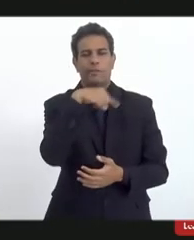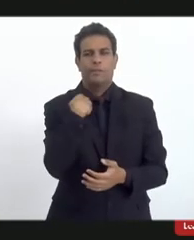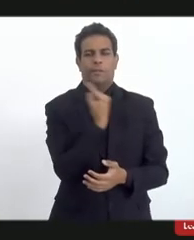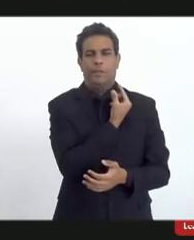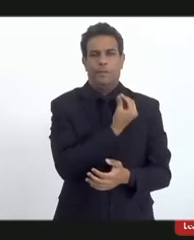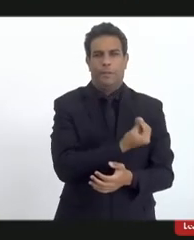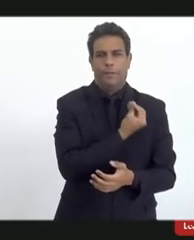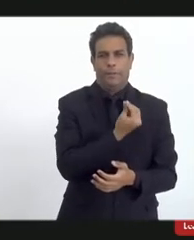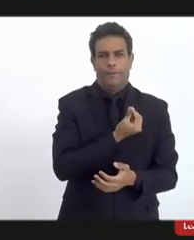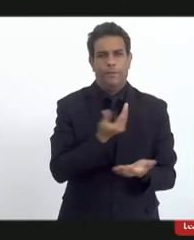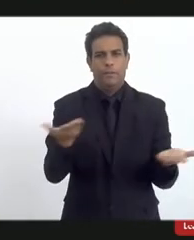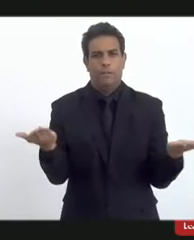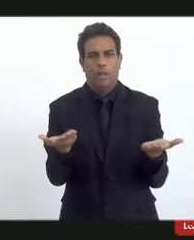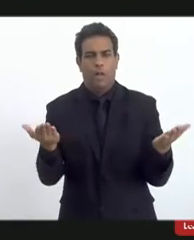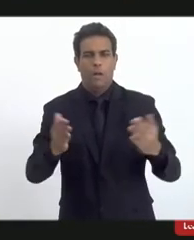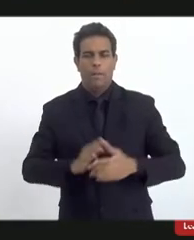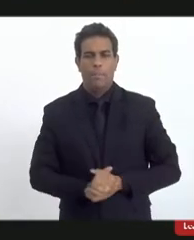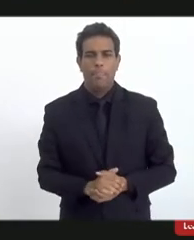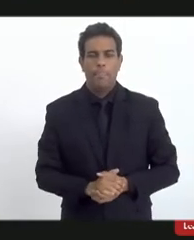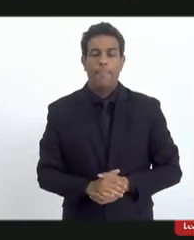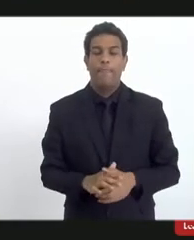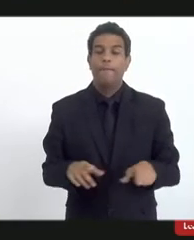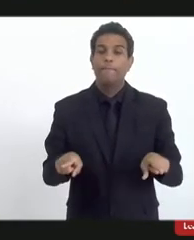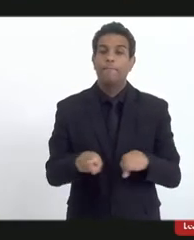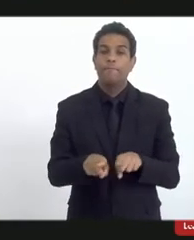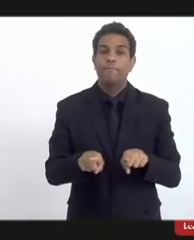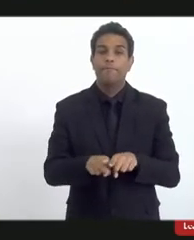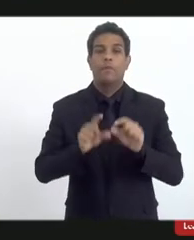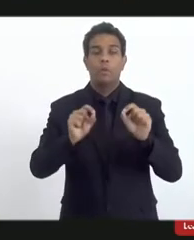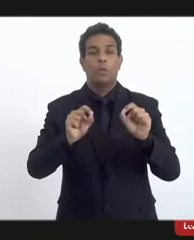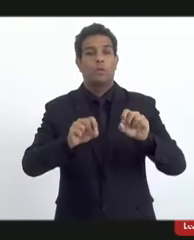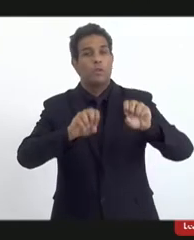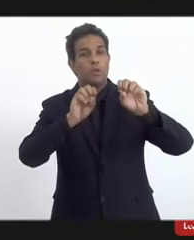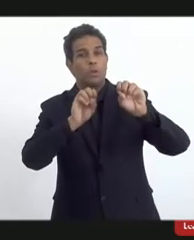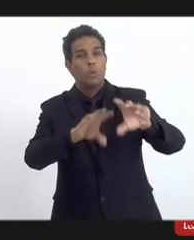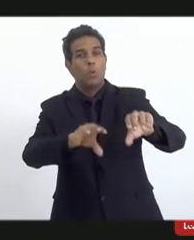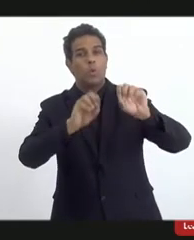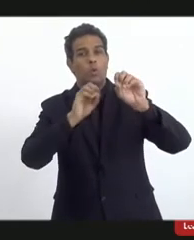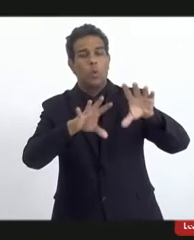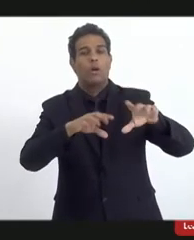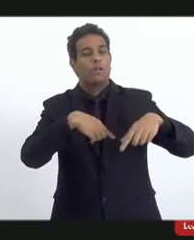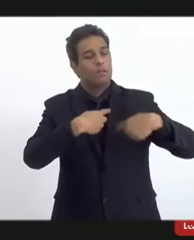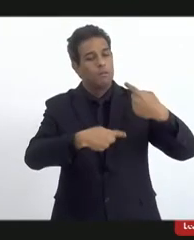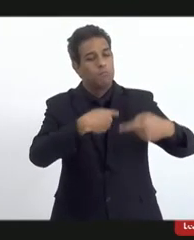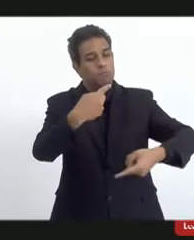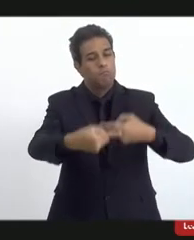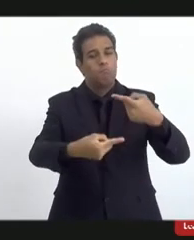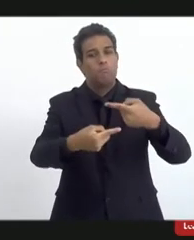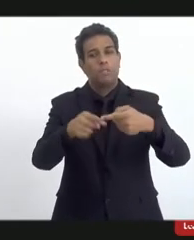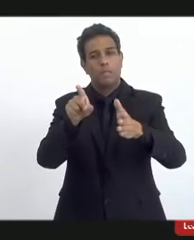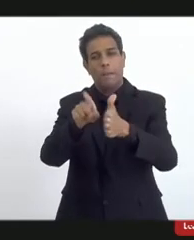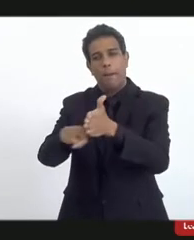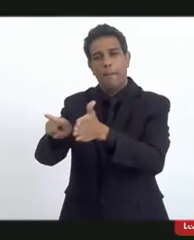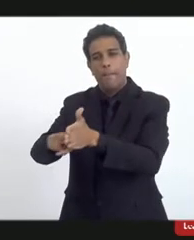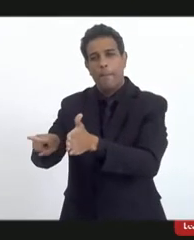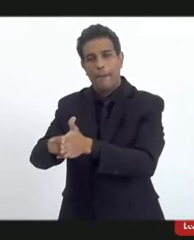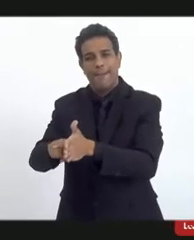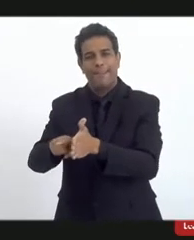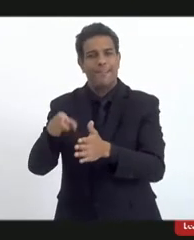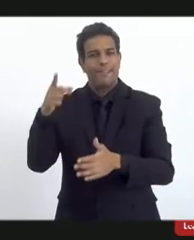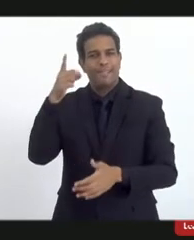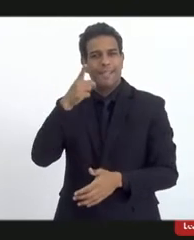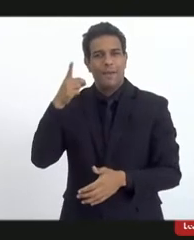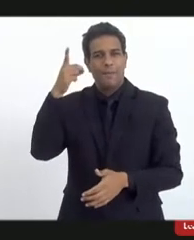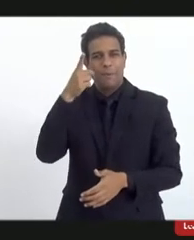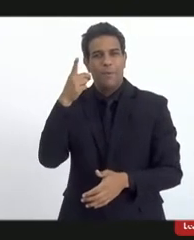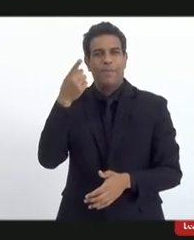como são esses. E a questão da educação, eu já ia fazer a pergunta, mas a deputada Marta